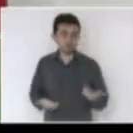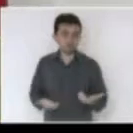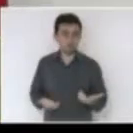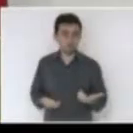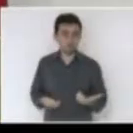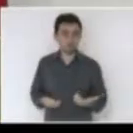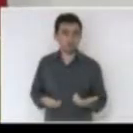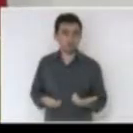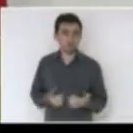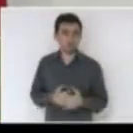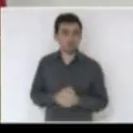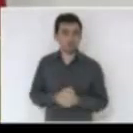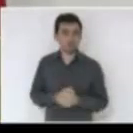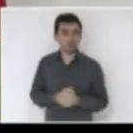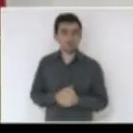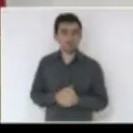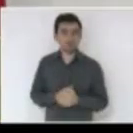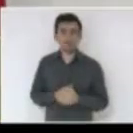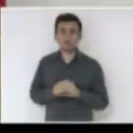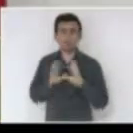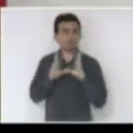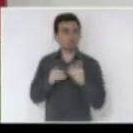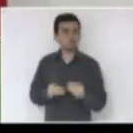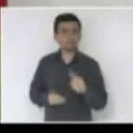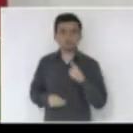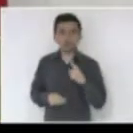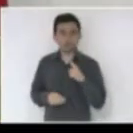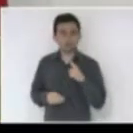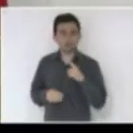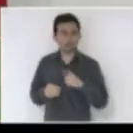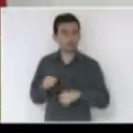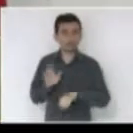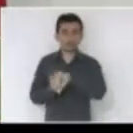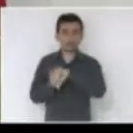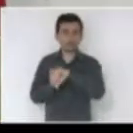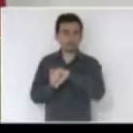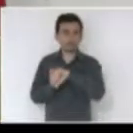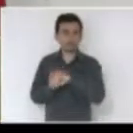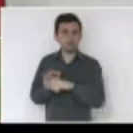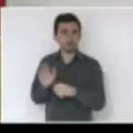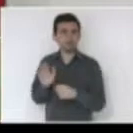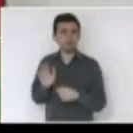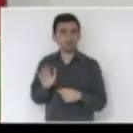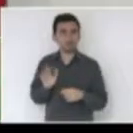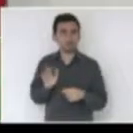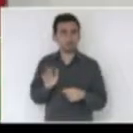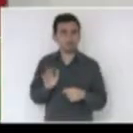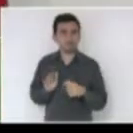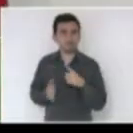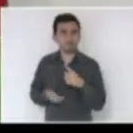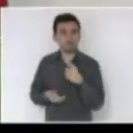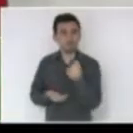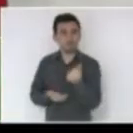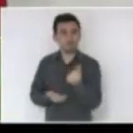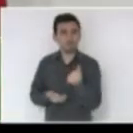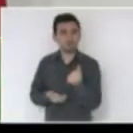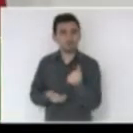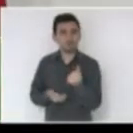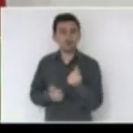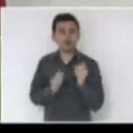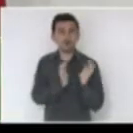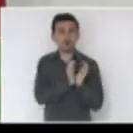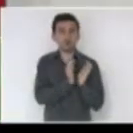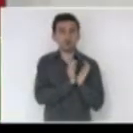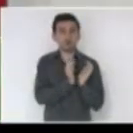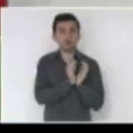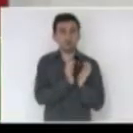Aqui tem quase todos os tipos de crime de responsabilidade. Recessão de recursos destinados à Associação das APAES,